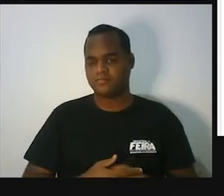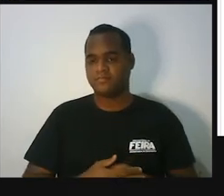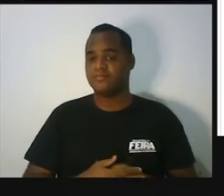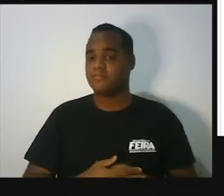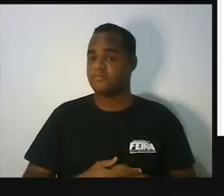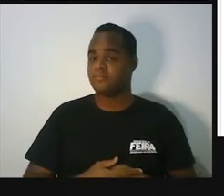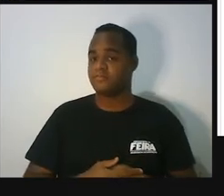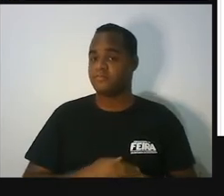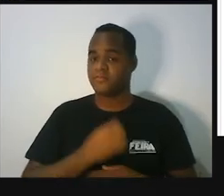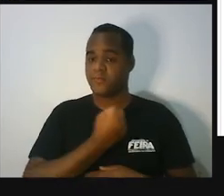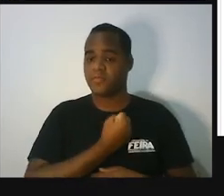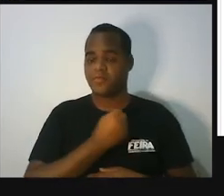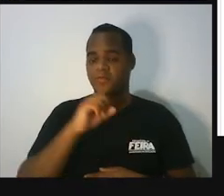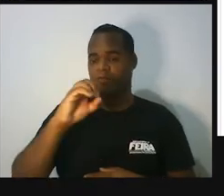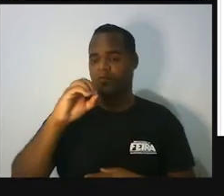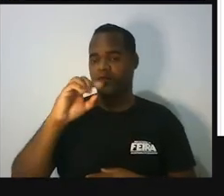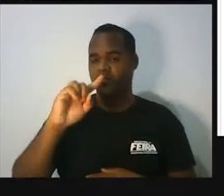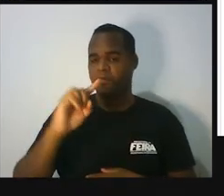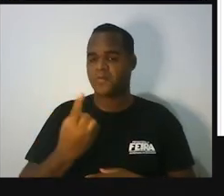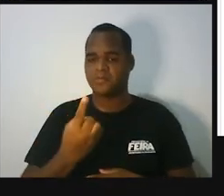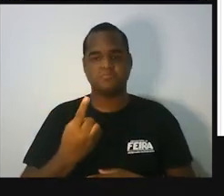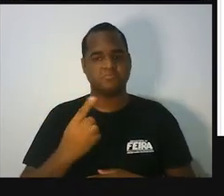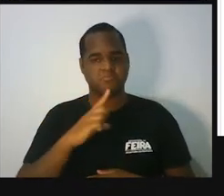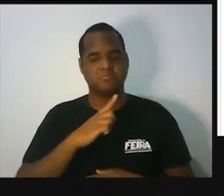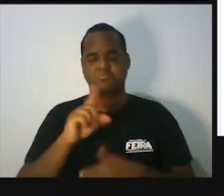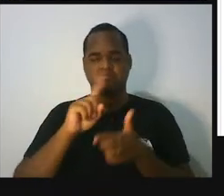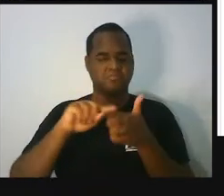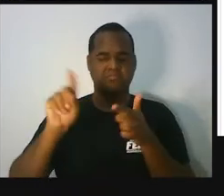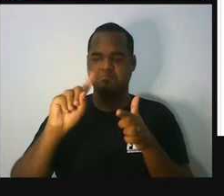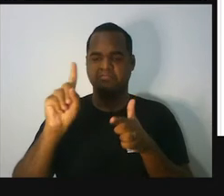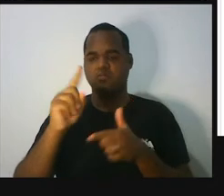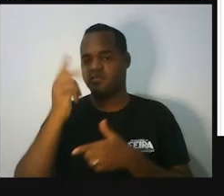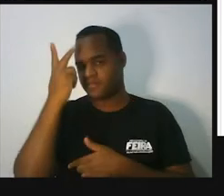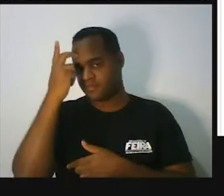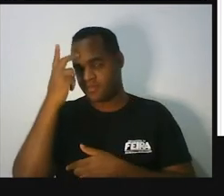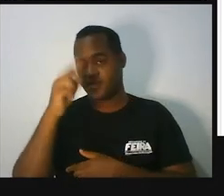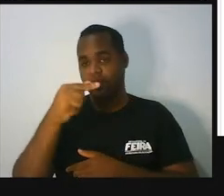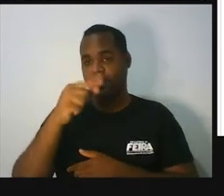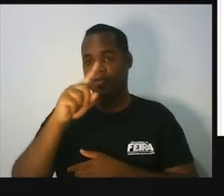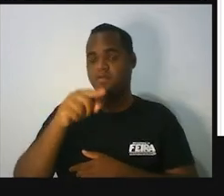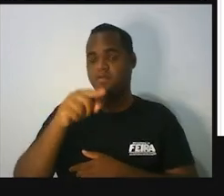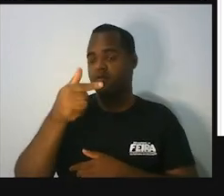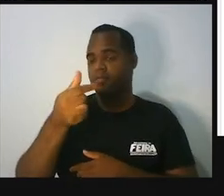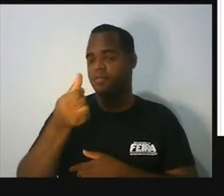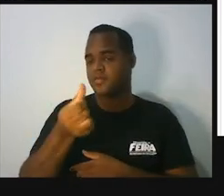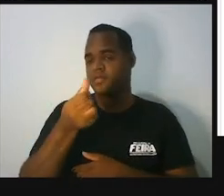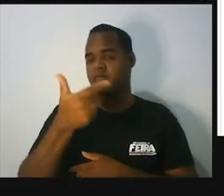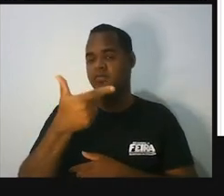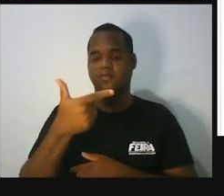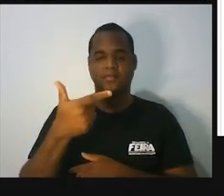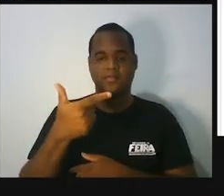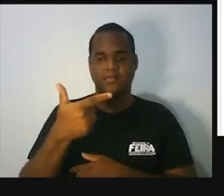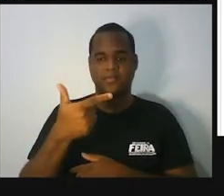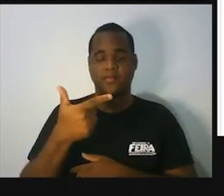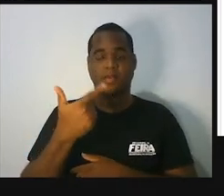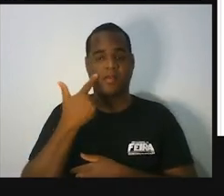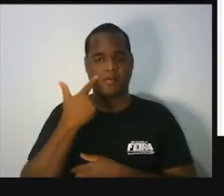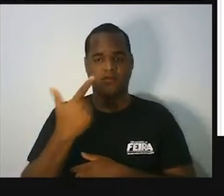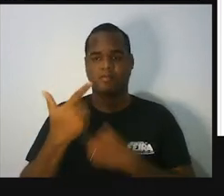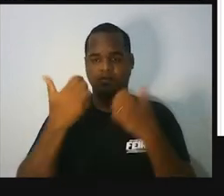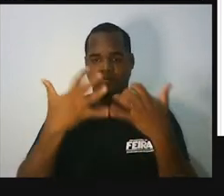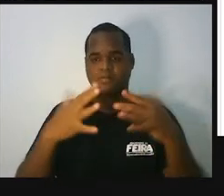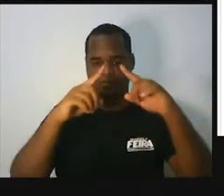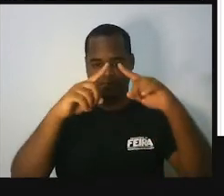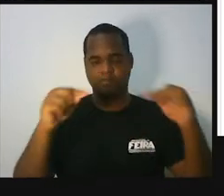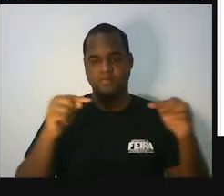número decimal, um número com vírgula. Tudo bem, não tem problema. Deu um 7,62. Veja que nesse